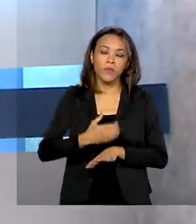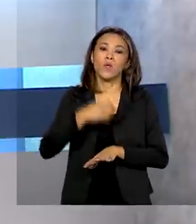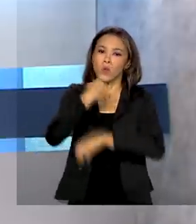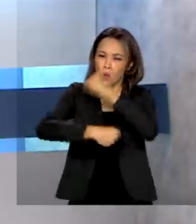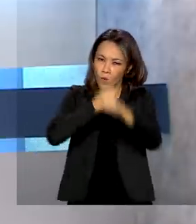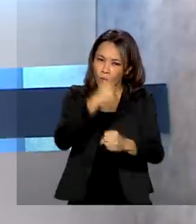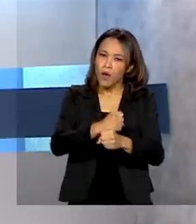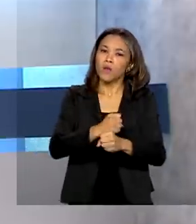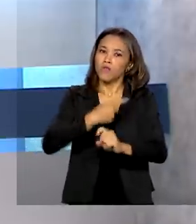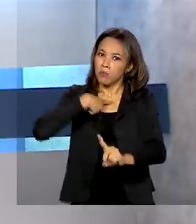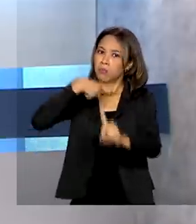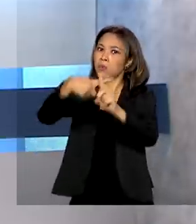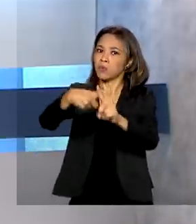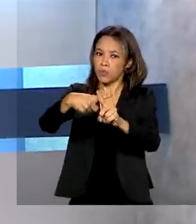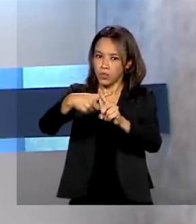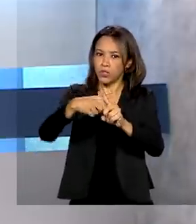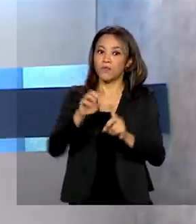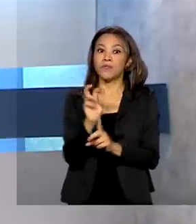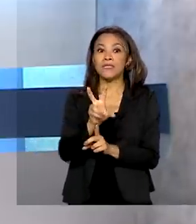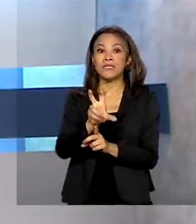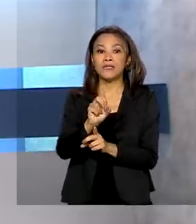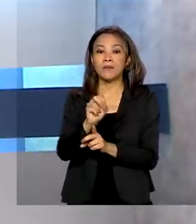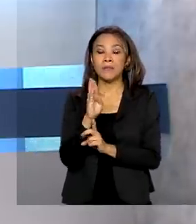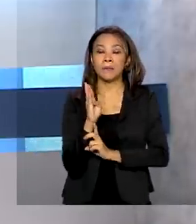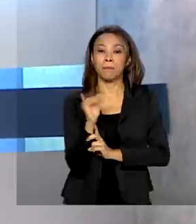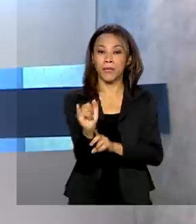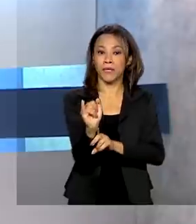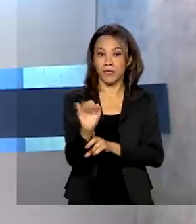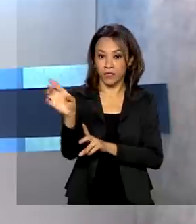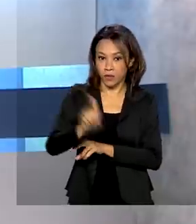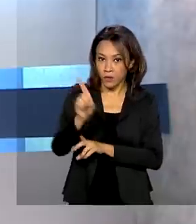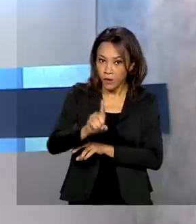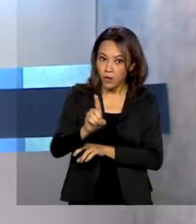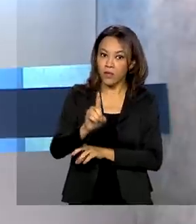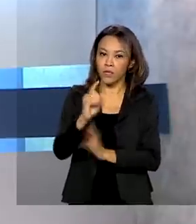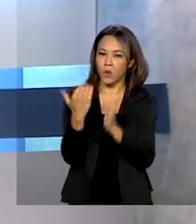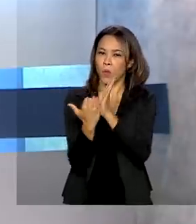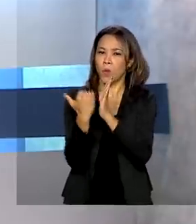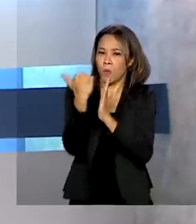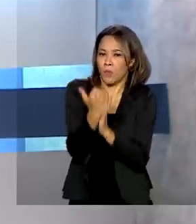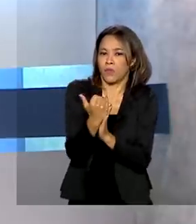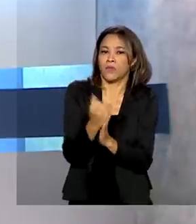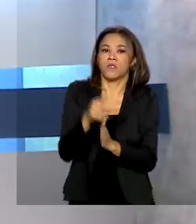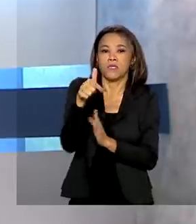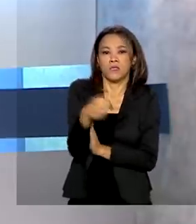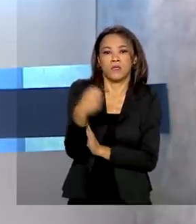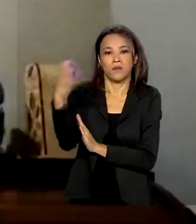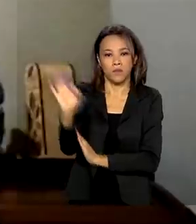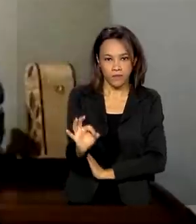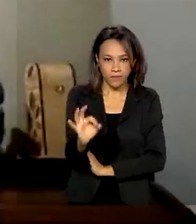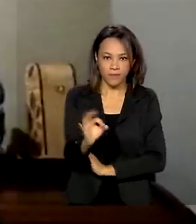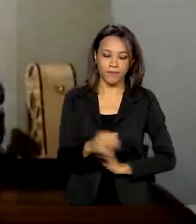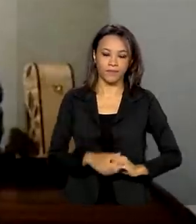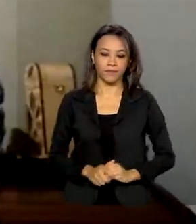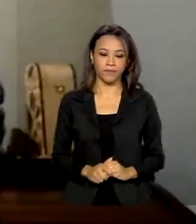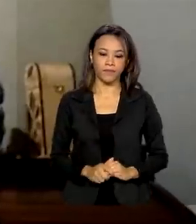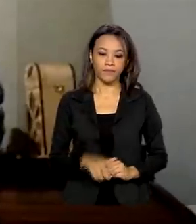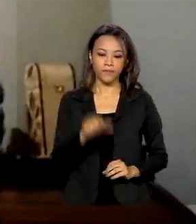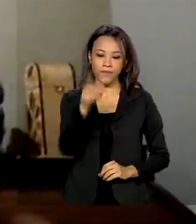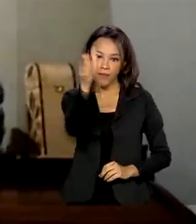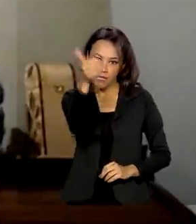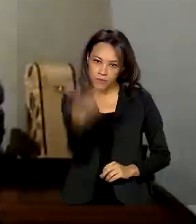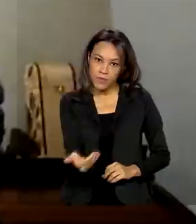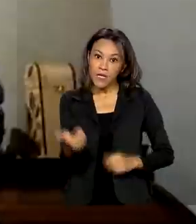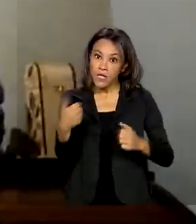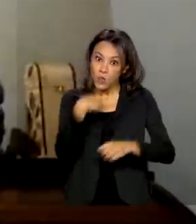positivo, chegando a US 50 bilhões, com crescimento de 7%. No ano,